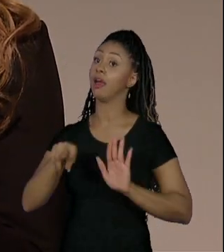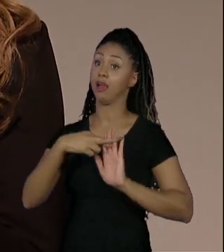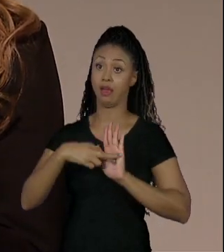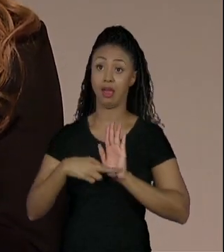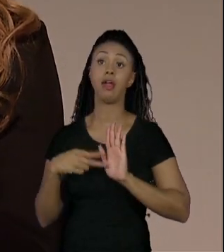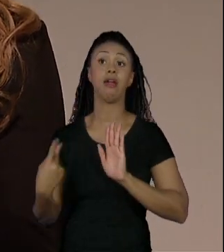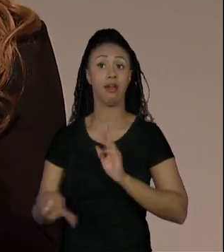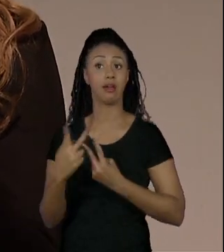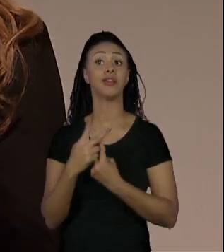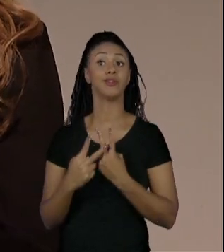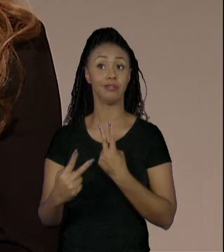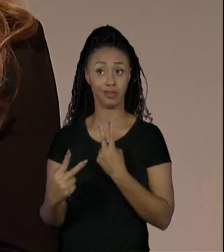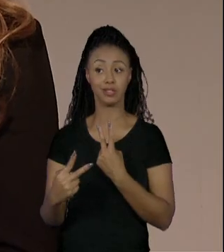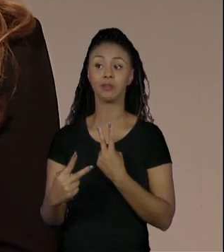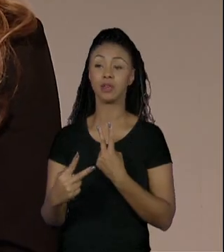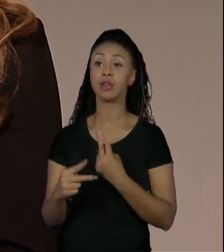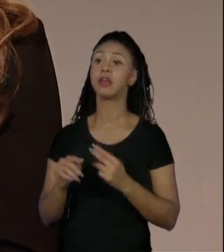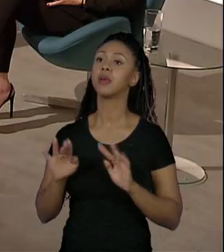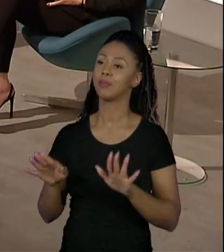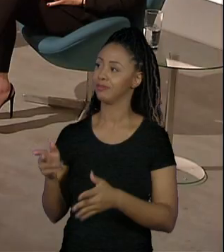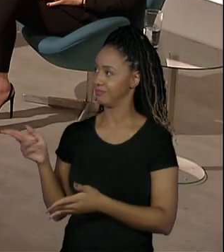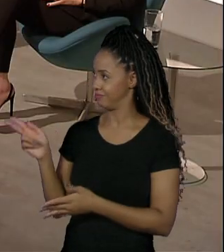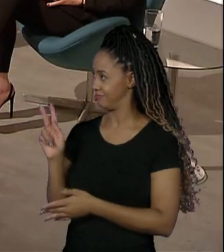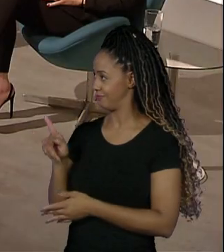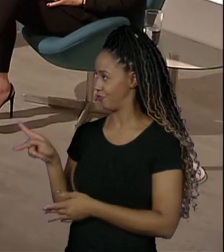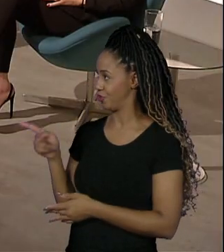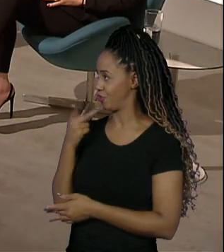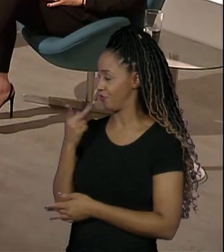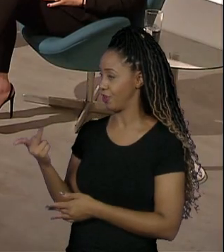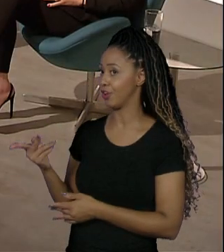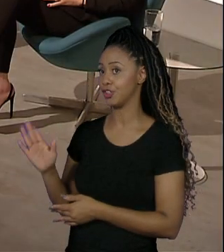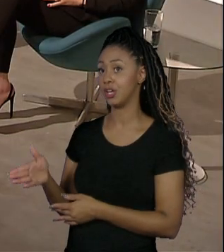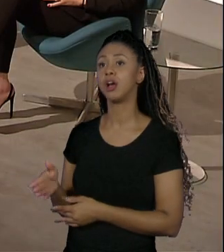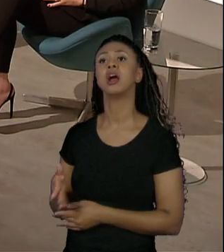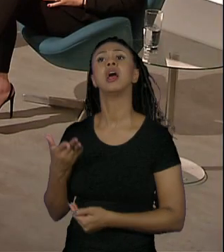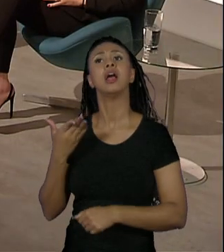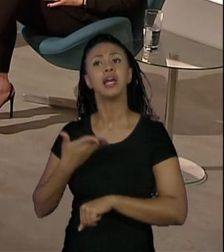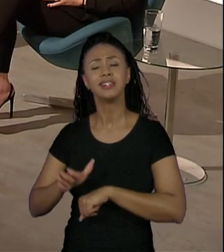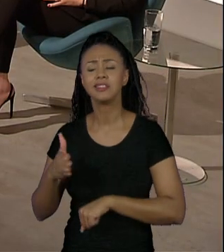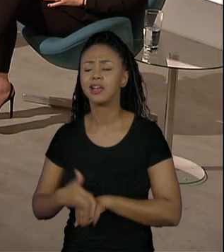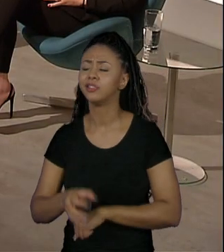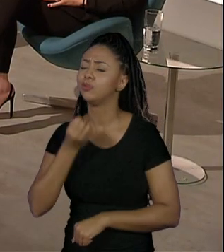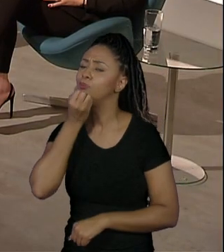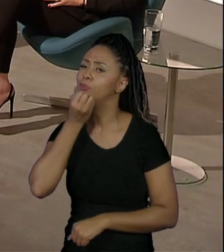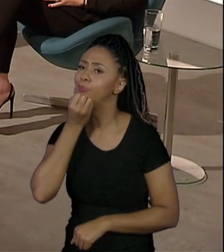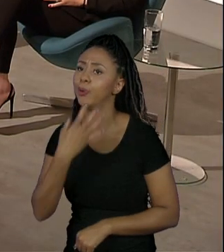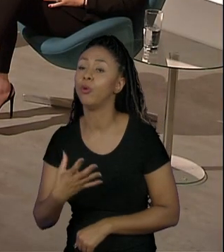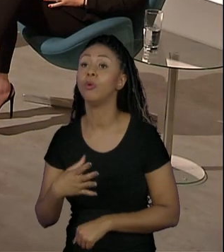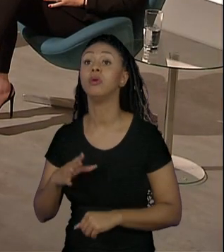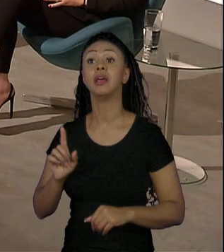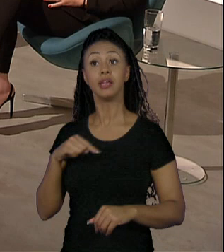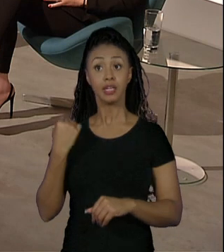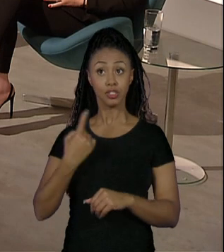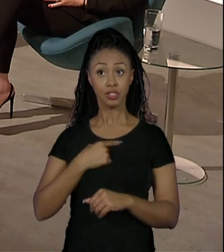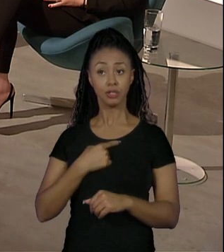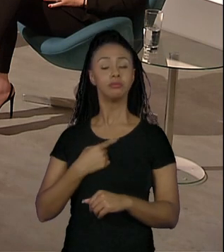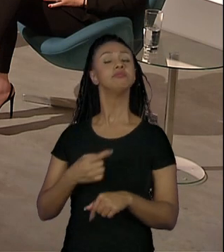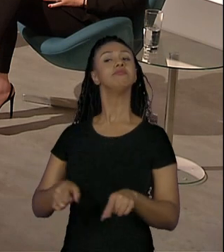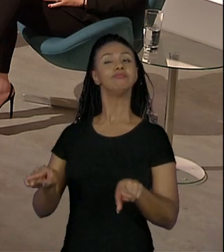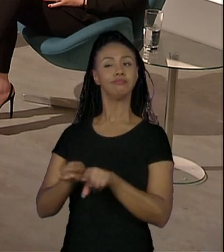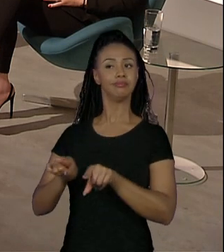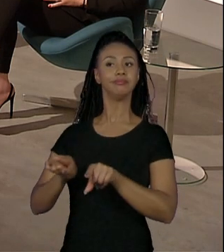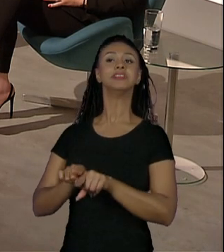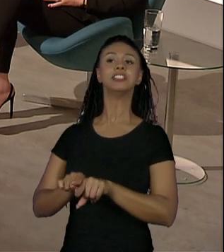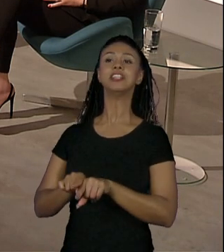Mas, assim, o estágio, conforme a professora Juliana disse, ele é muito bem-vindo. E nós estamos também preparados para que o